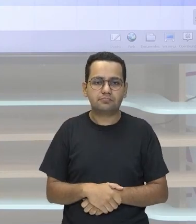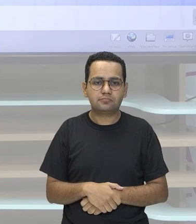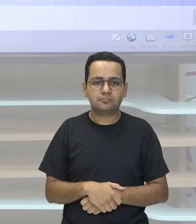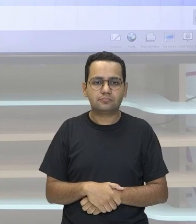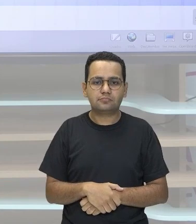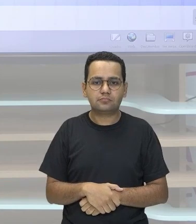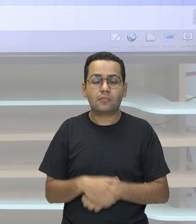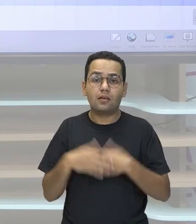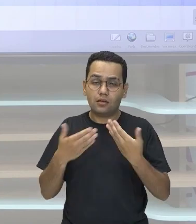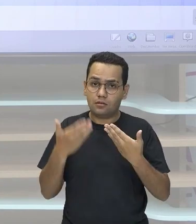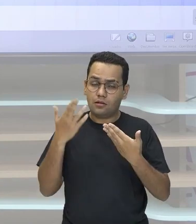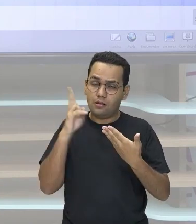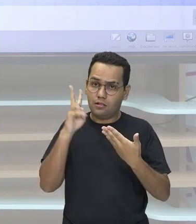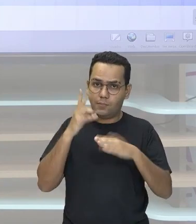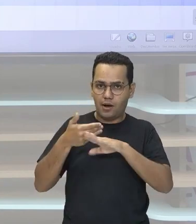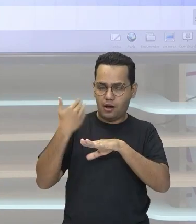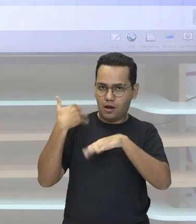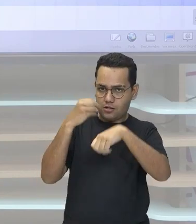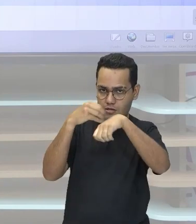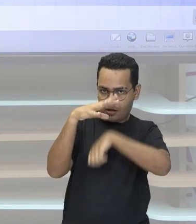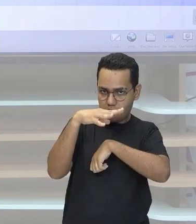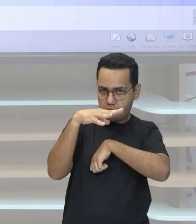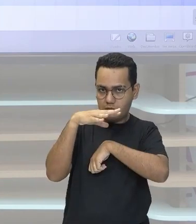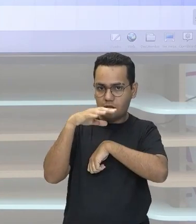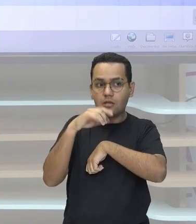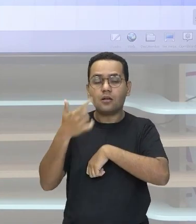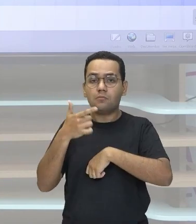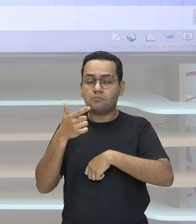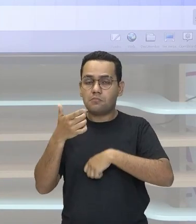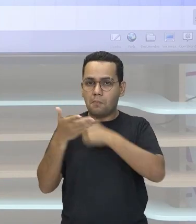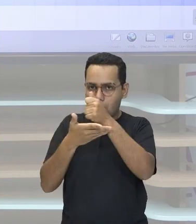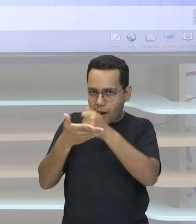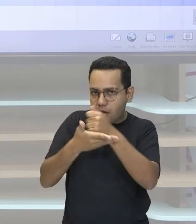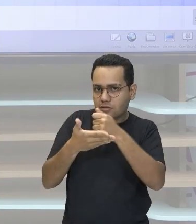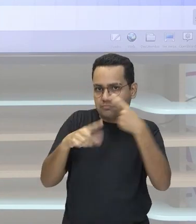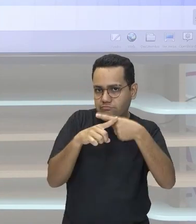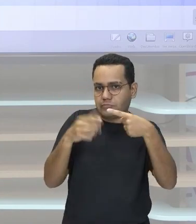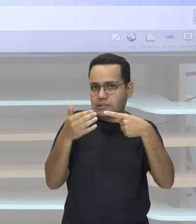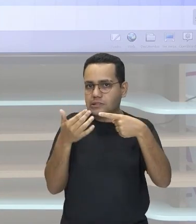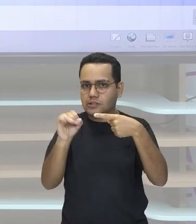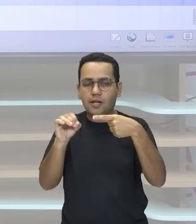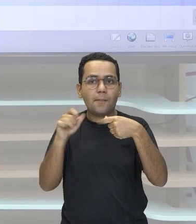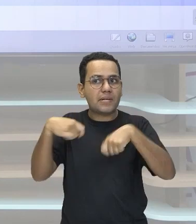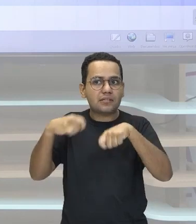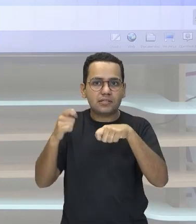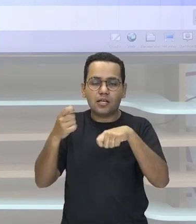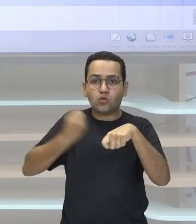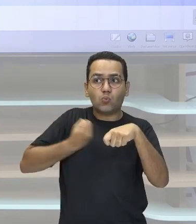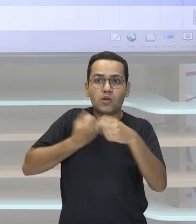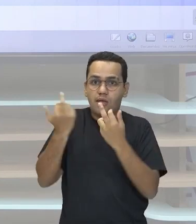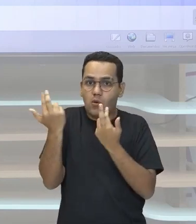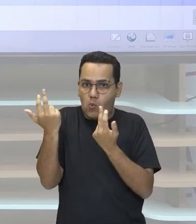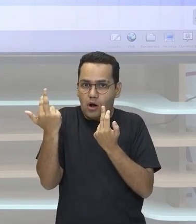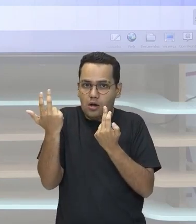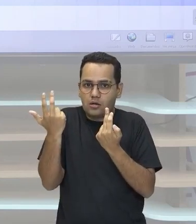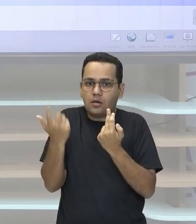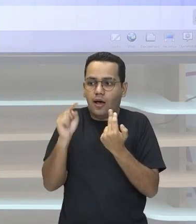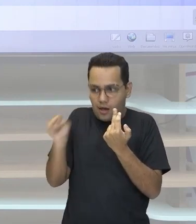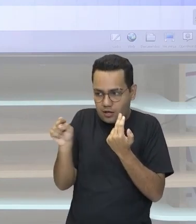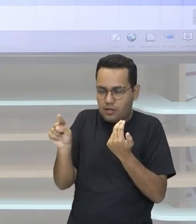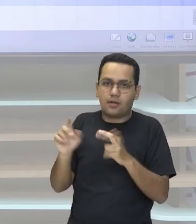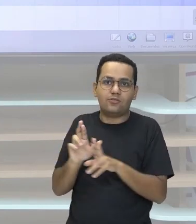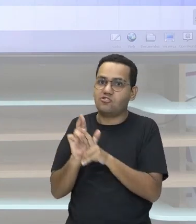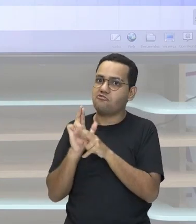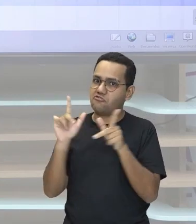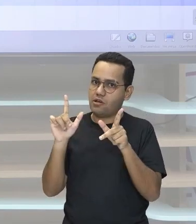10 Deverão ser iguais E nesse nosso caso aqui Desse nosso primeiro exemplo Elas não são iguais